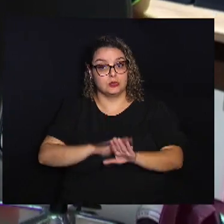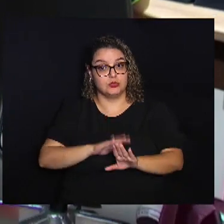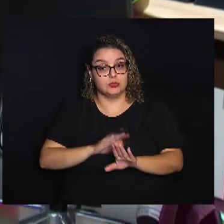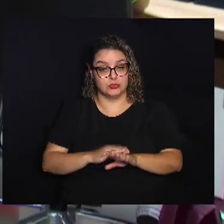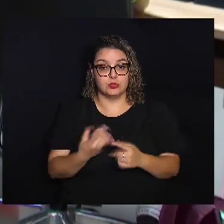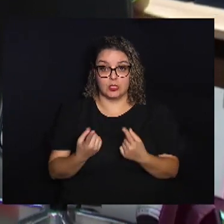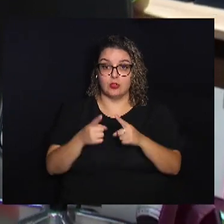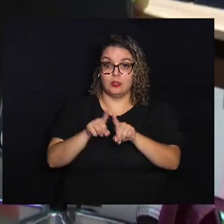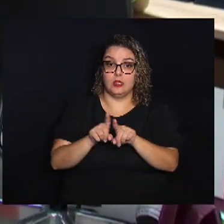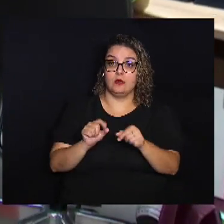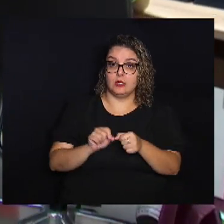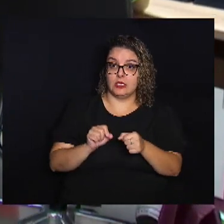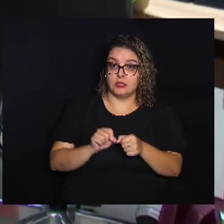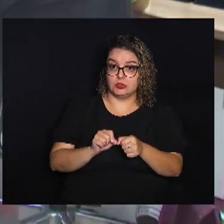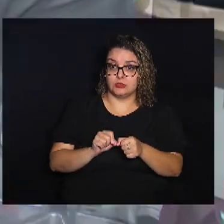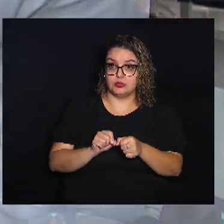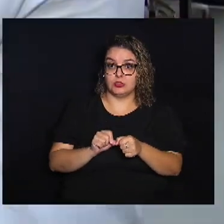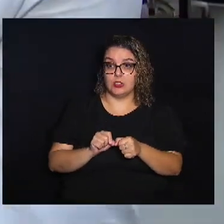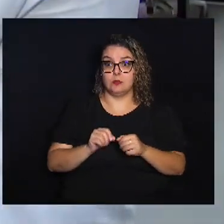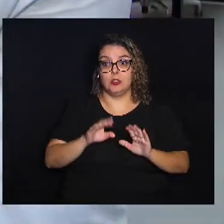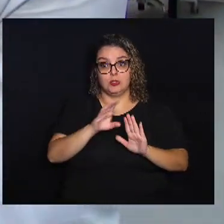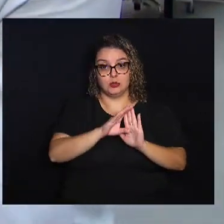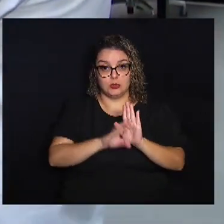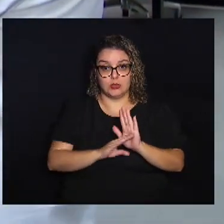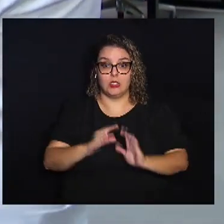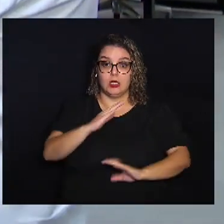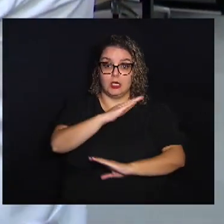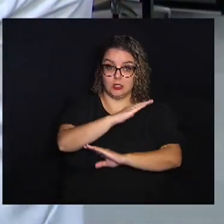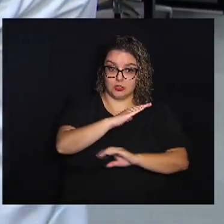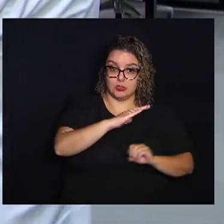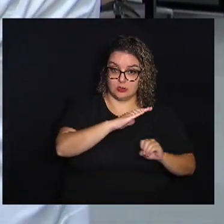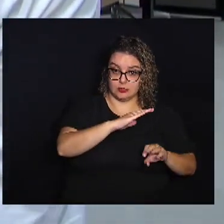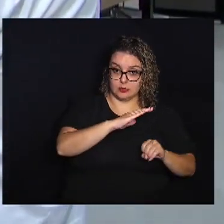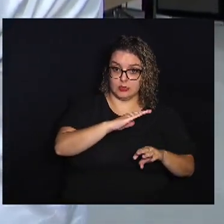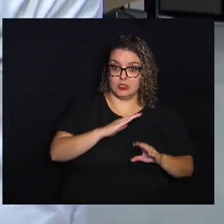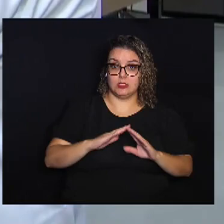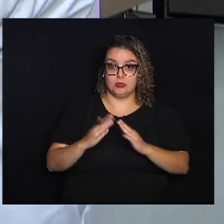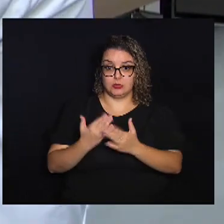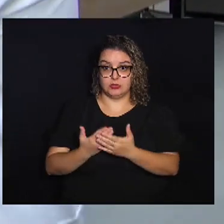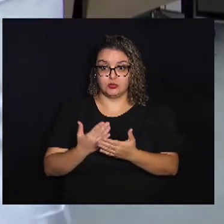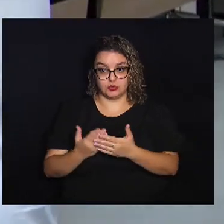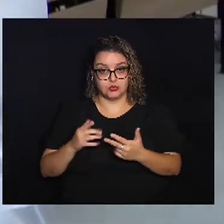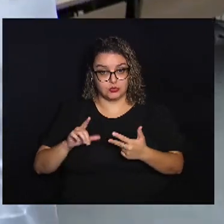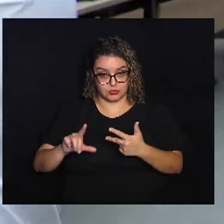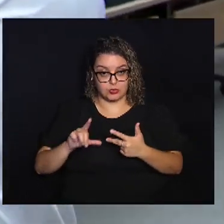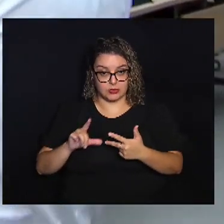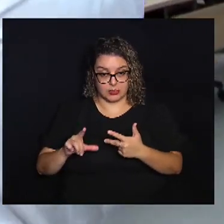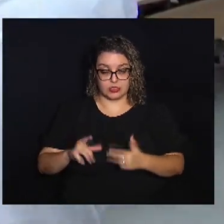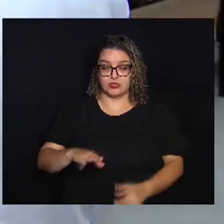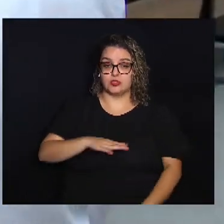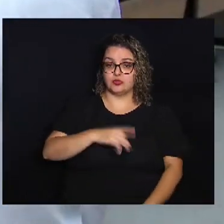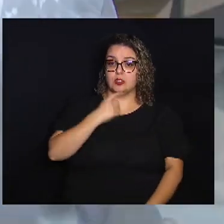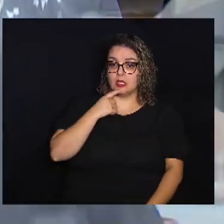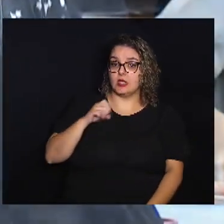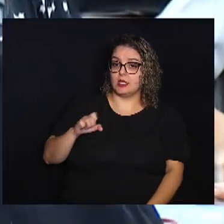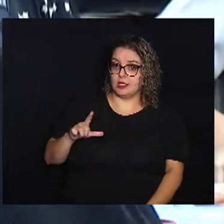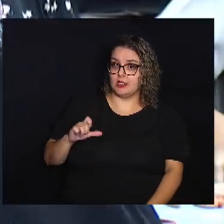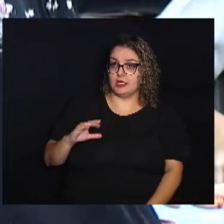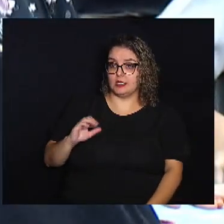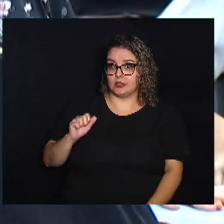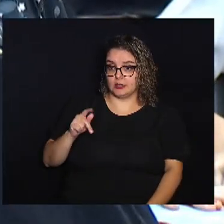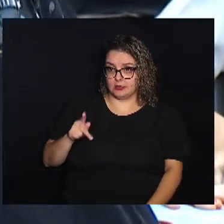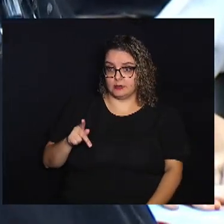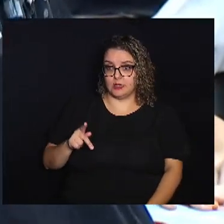parceria realizada Por meio do programa Câmara Educa Da Escola Do Legislativo De Campinas A Elecamp